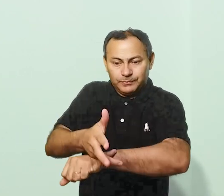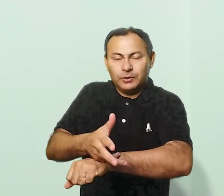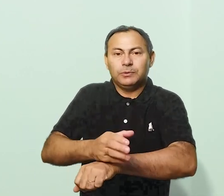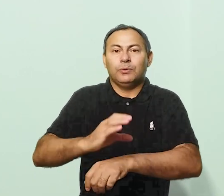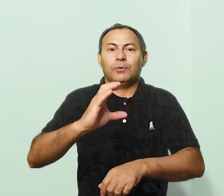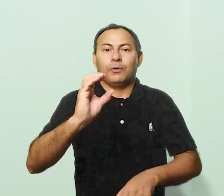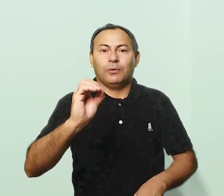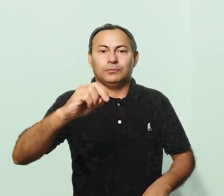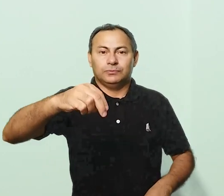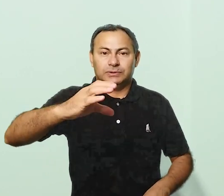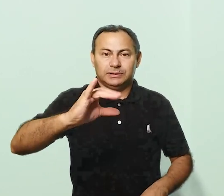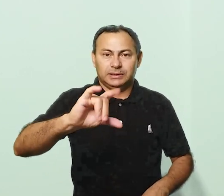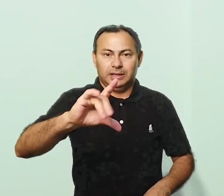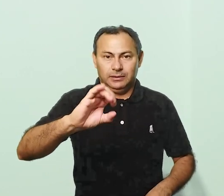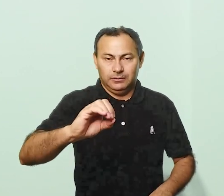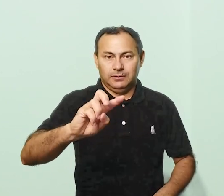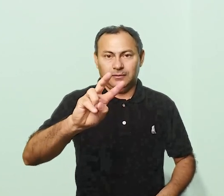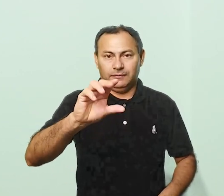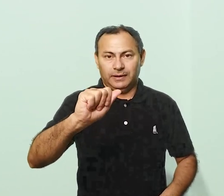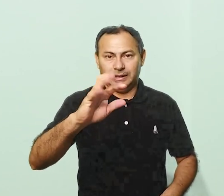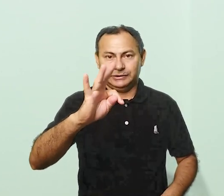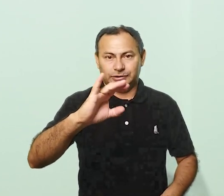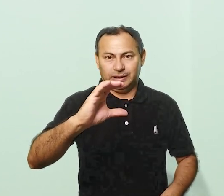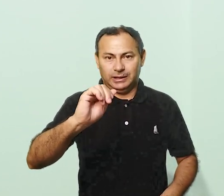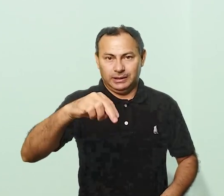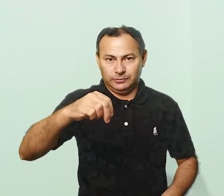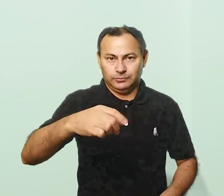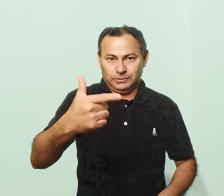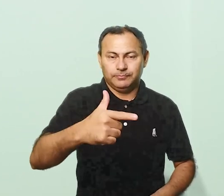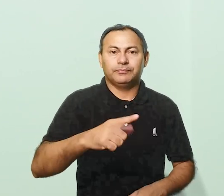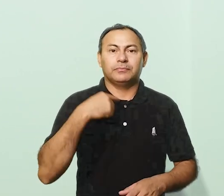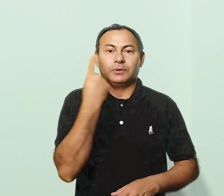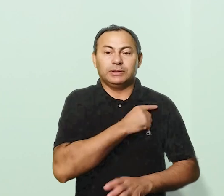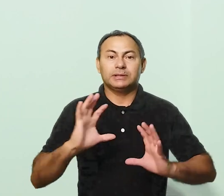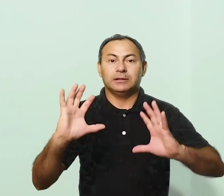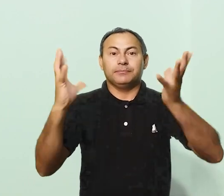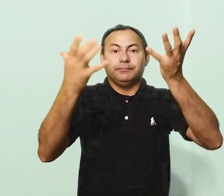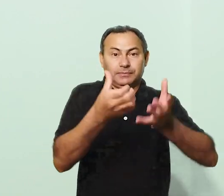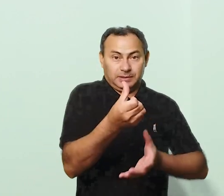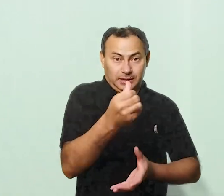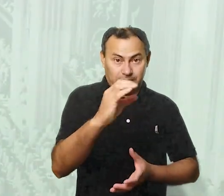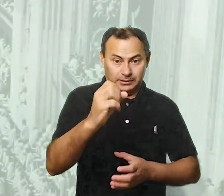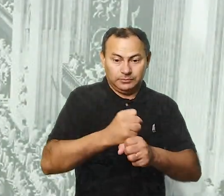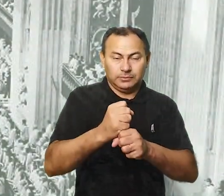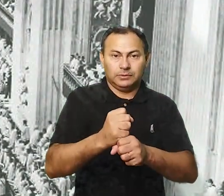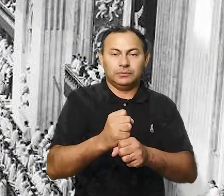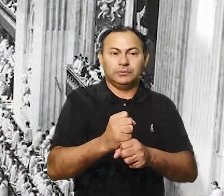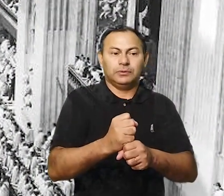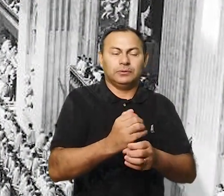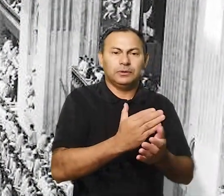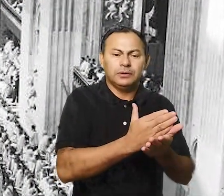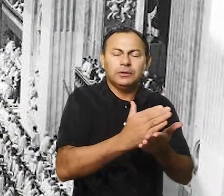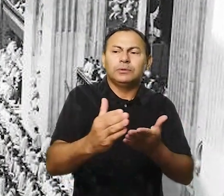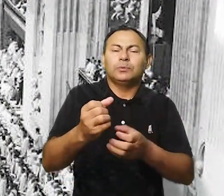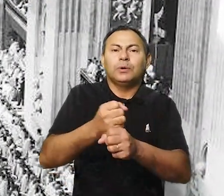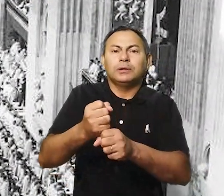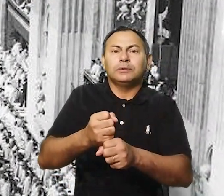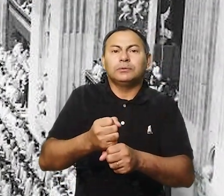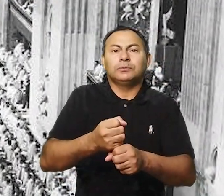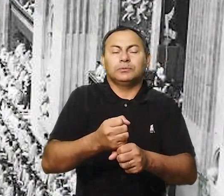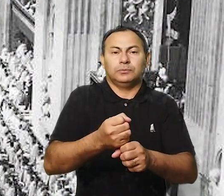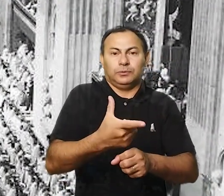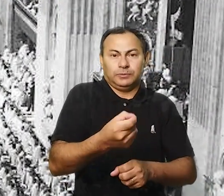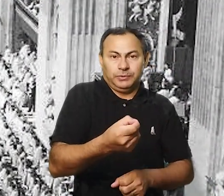Conselho Vaticano II, do qual celebraremos 60 anos do seu término em 2025.